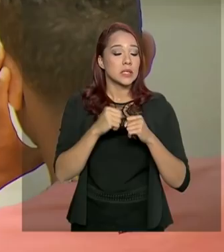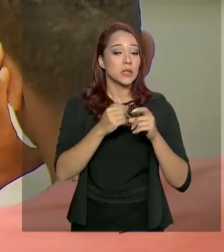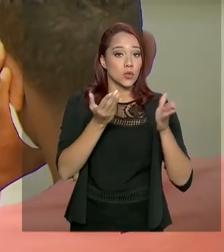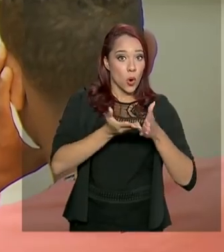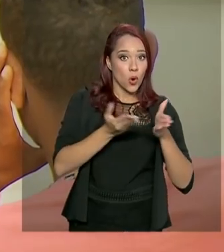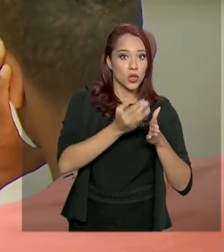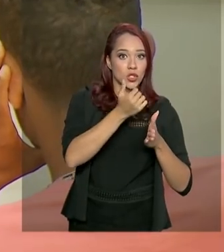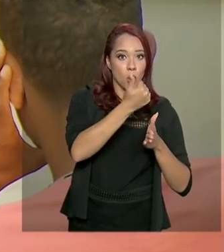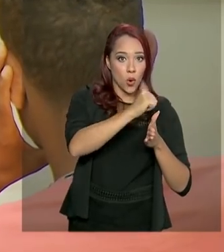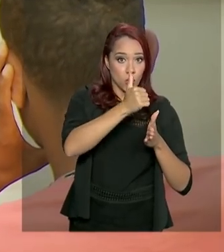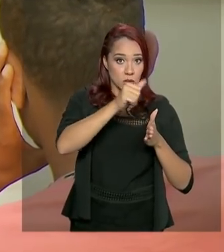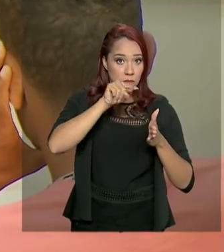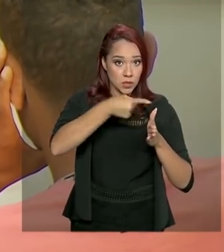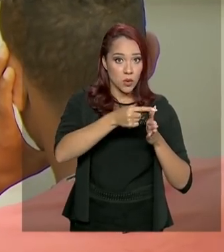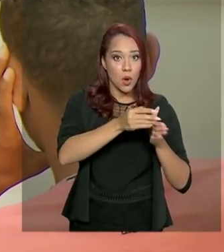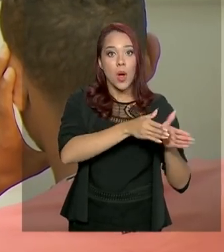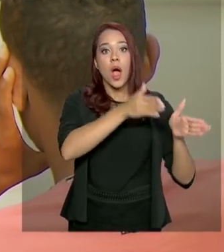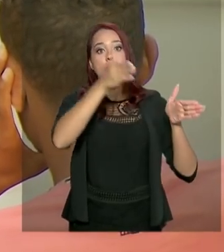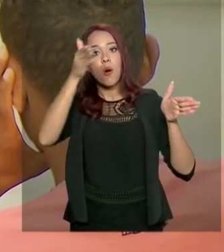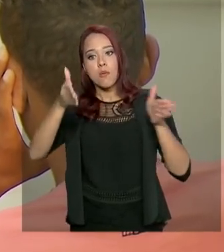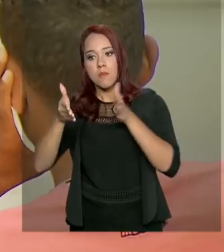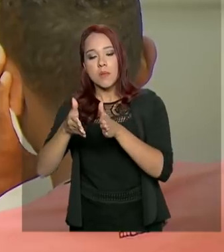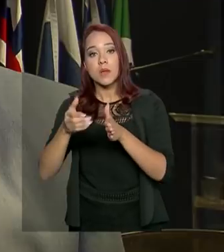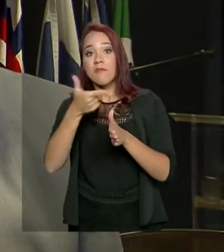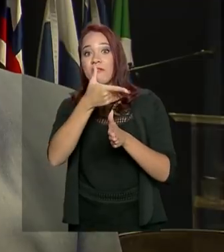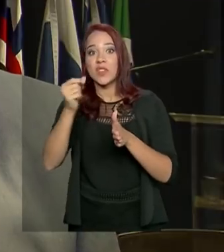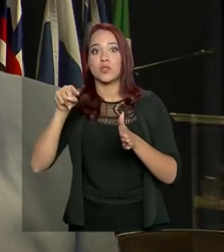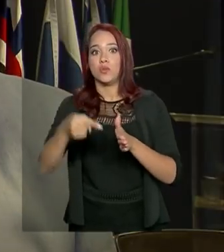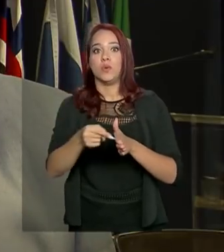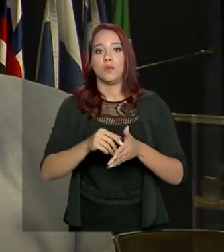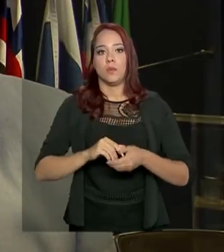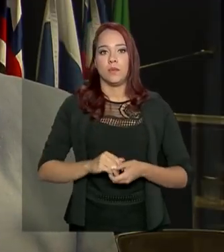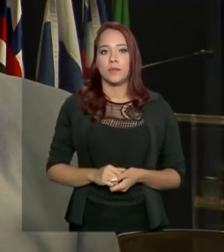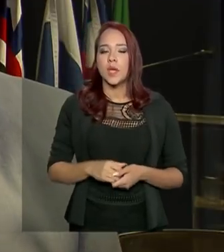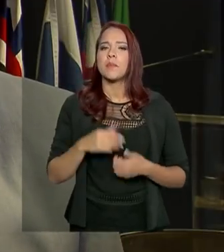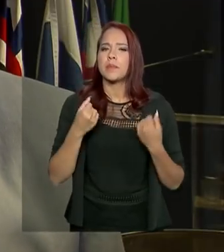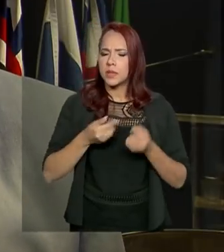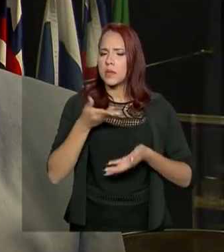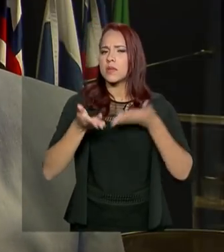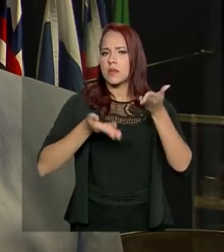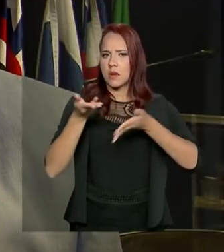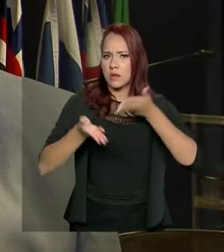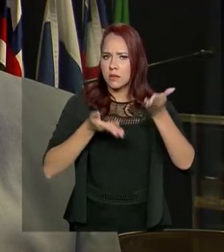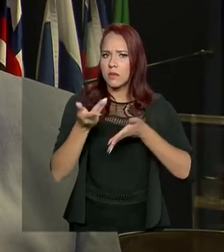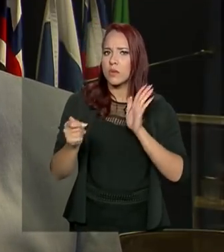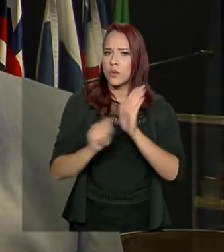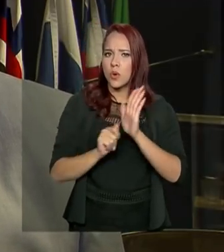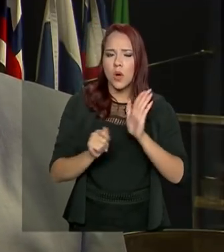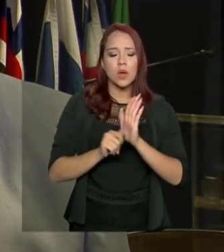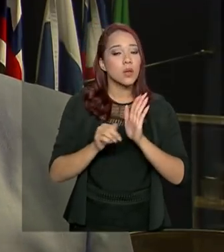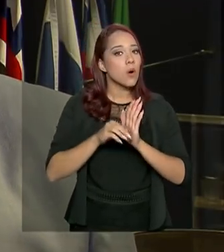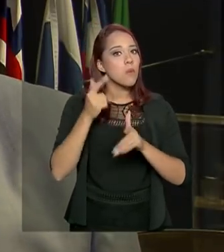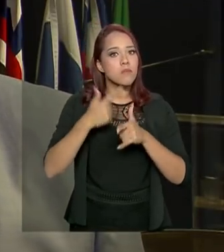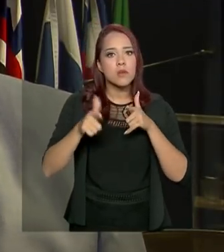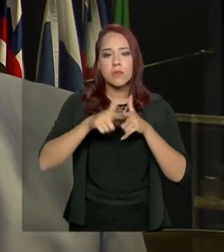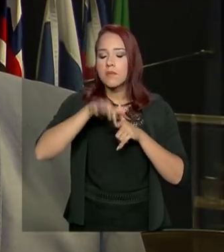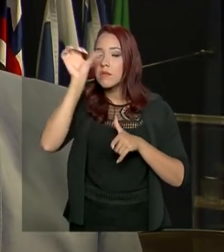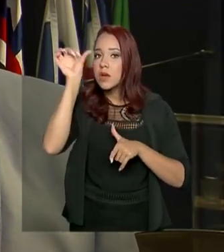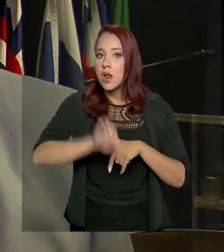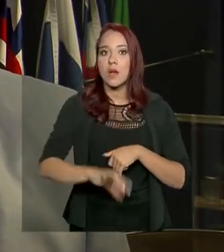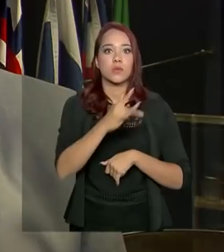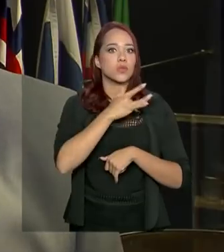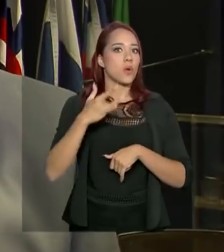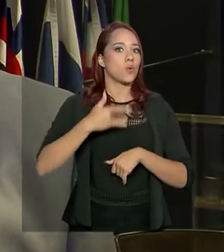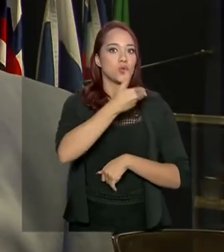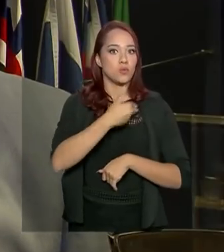atuais 11 mil para cerca de 20 mil. Nós temos que tratar a questão das drogas como um grave problema de saúde pública